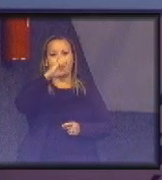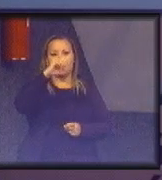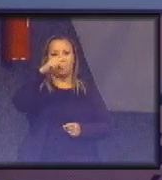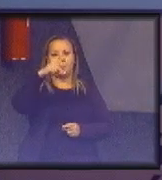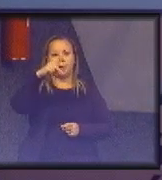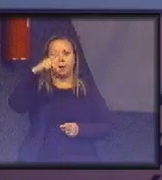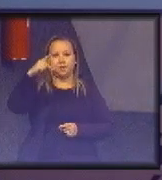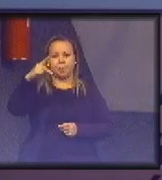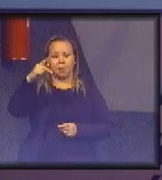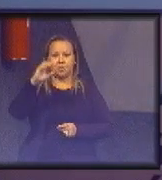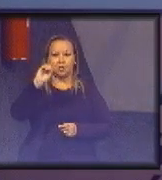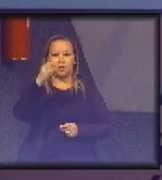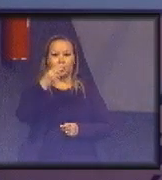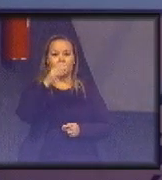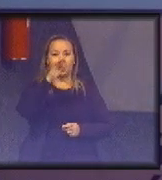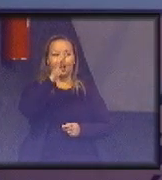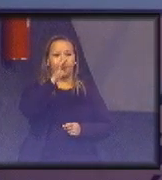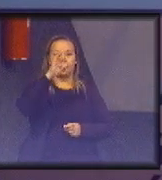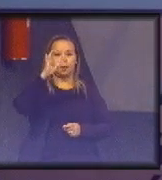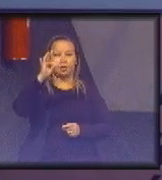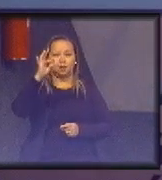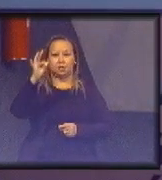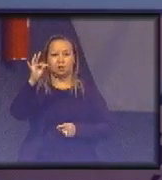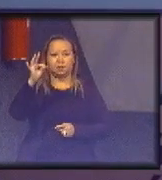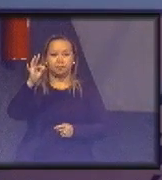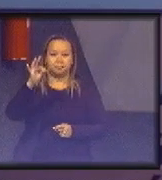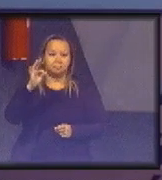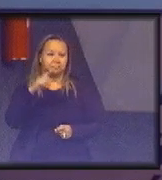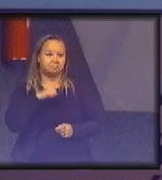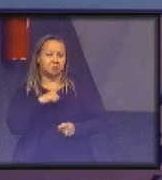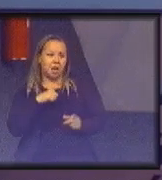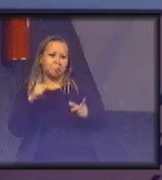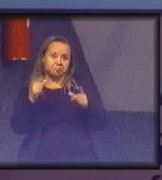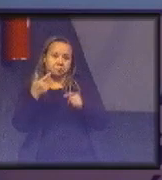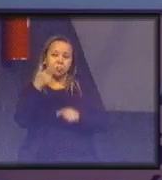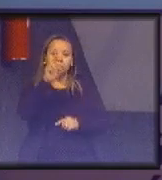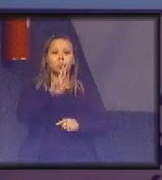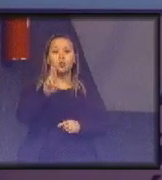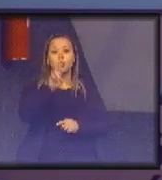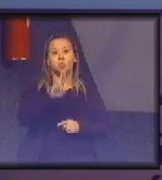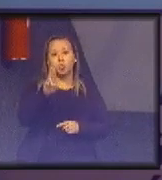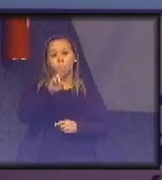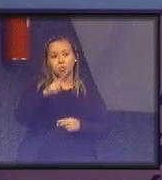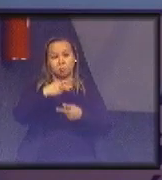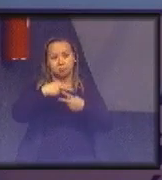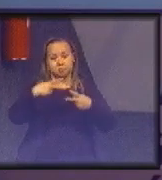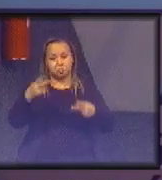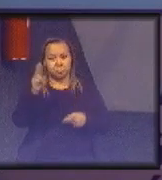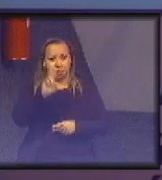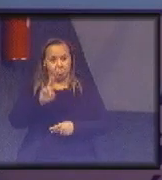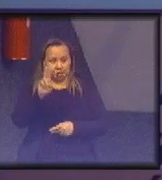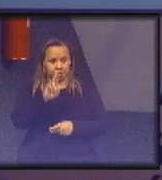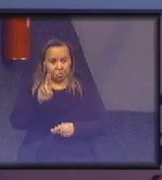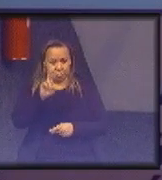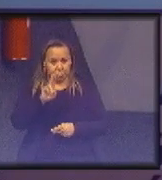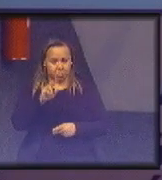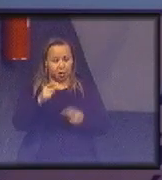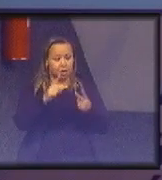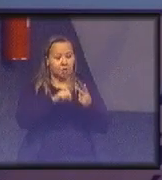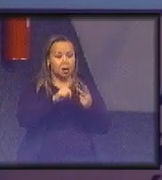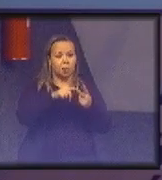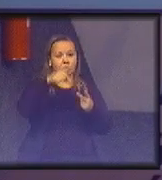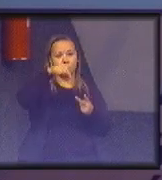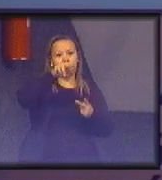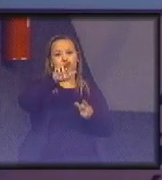CPT.FTT é o consumo de papel per capita. Então, suponha que o primeiro quartil seja 3,4 e o segundo quartil 4,4.